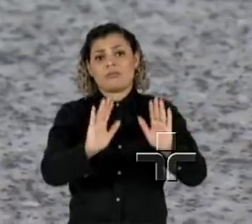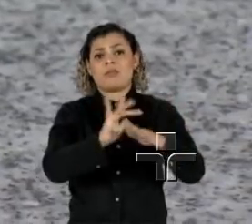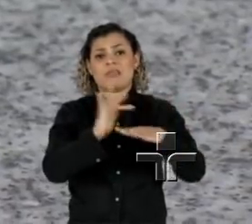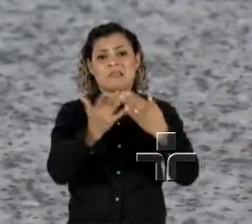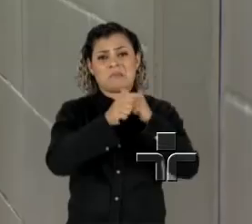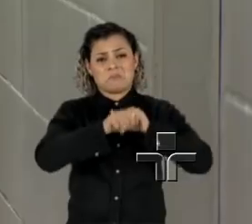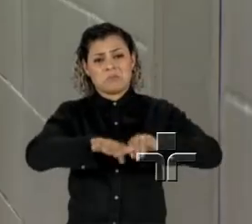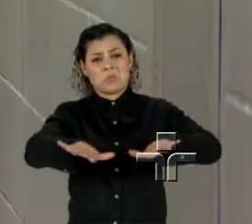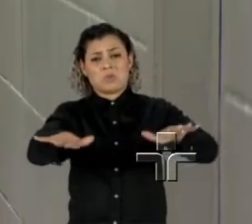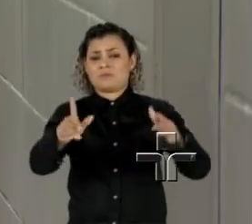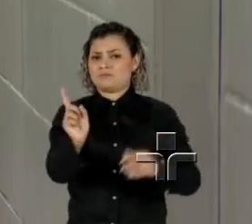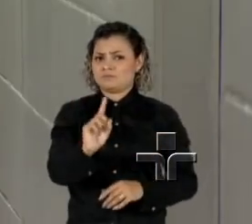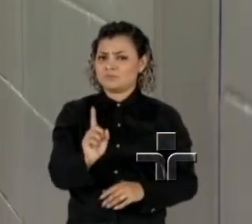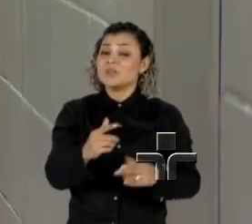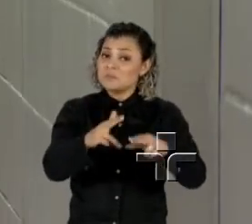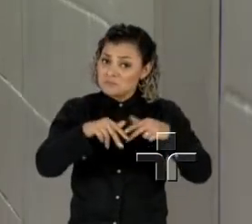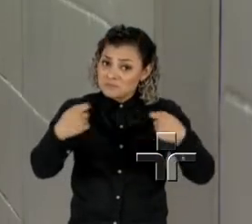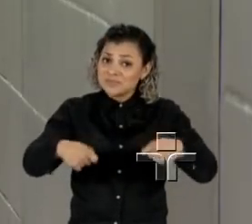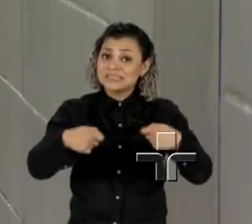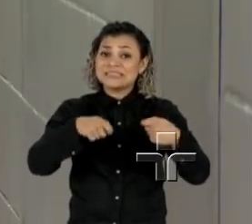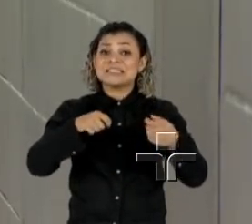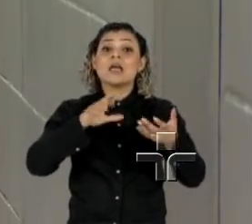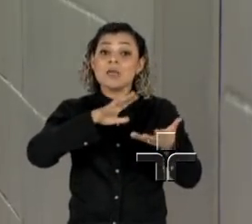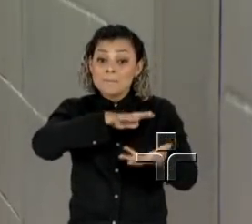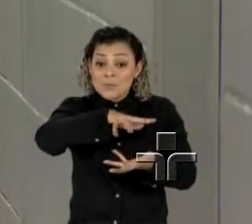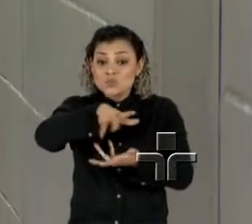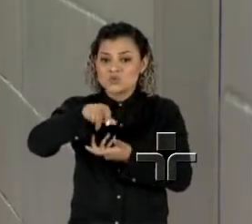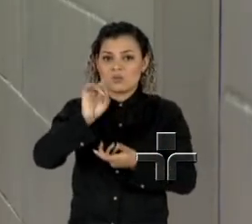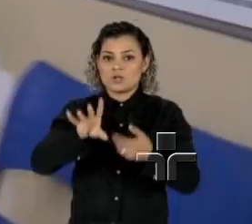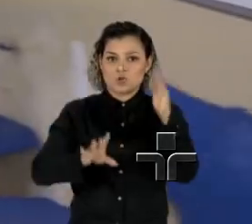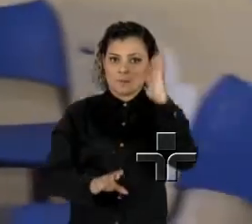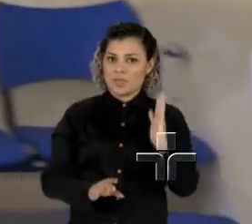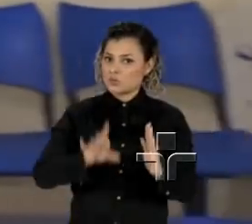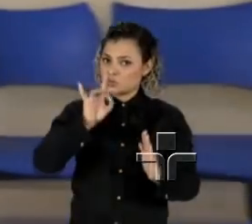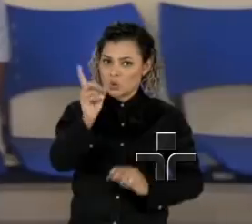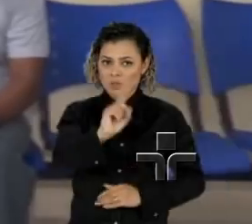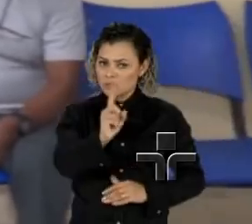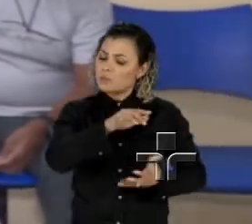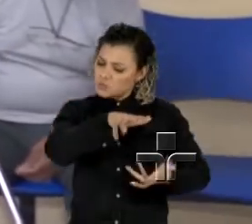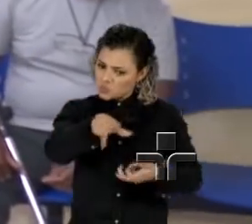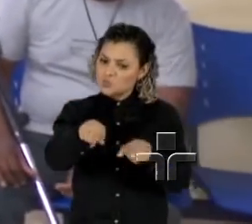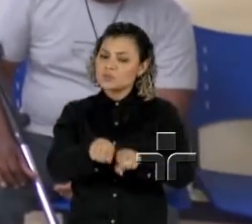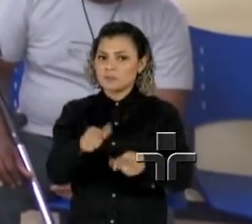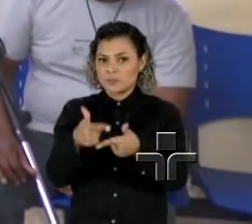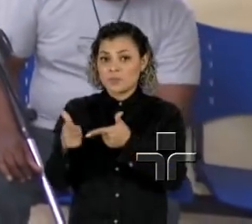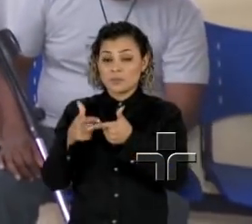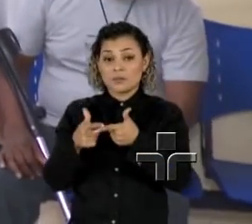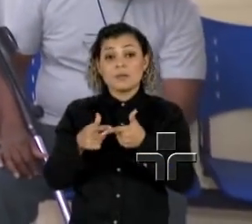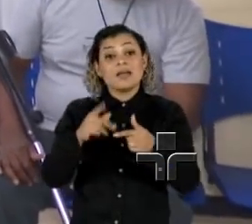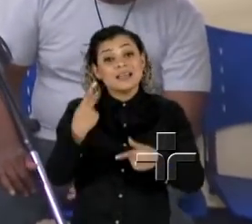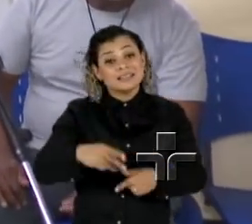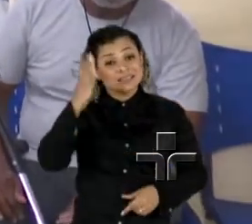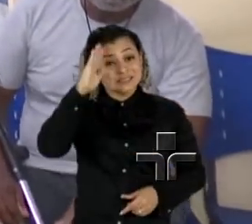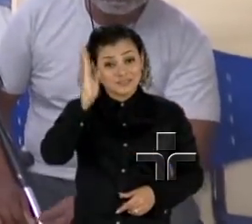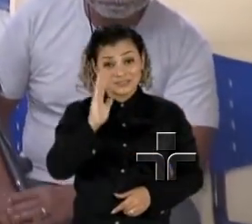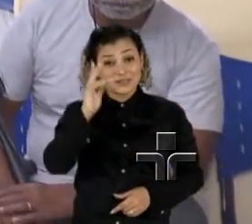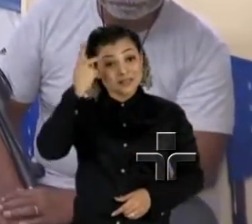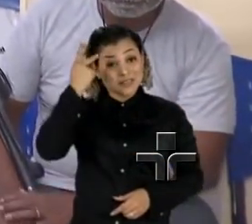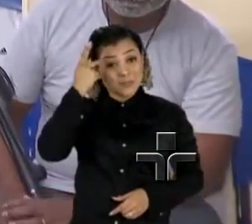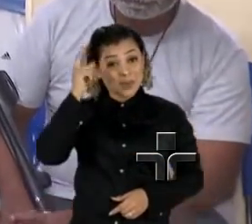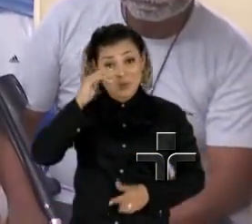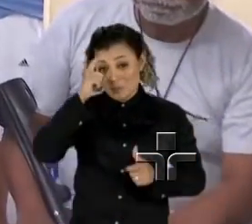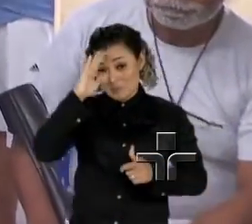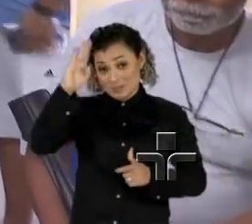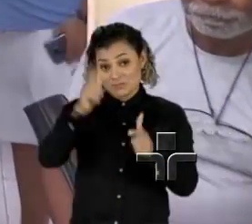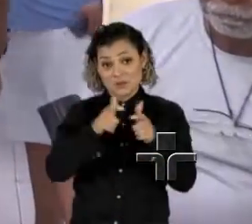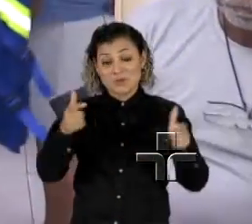sociais e disse que o fenômeno é global e não exclusividade do Brasil. São Paulo é o estado com o maior número de casos da doença no país, com mais